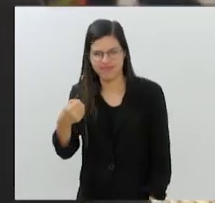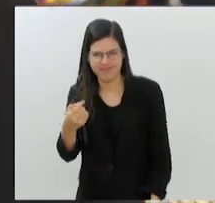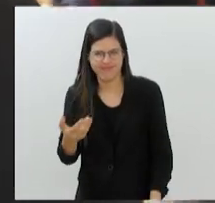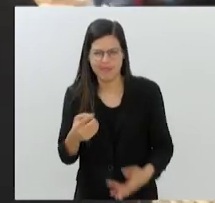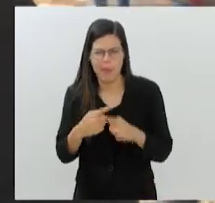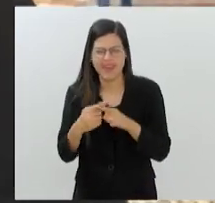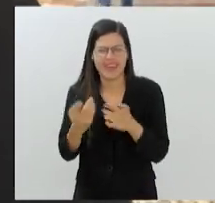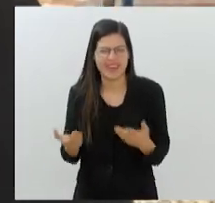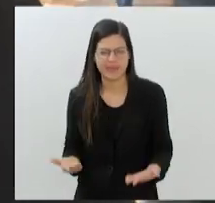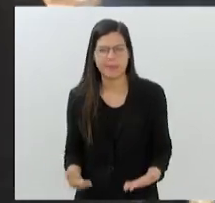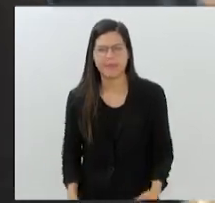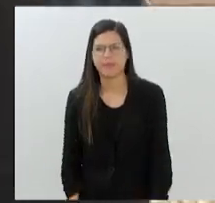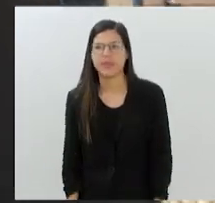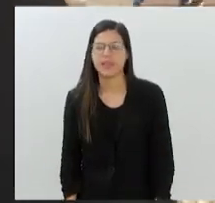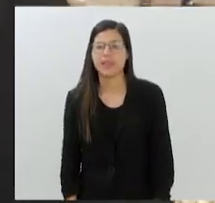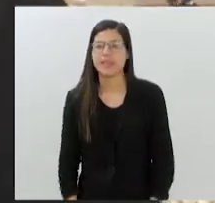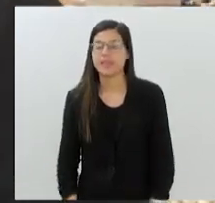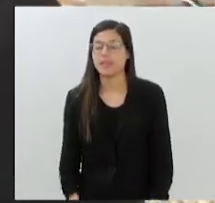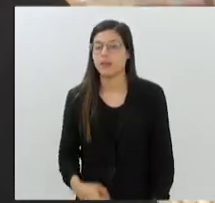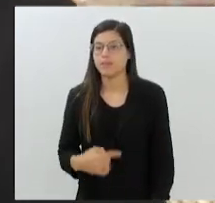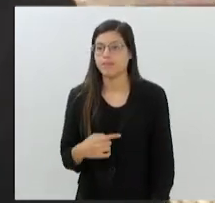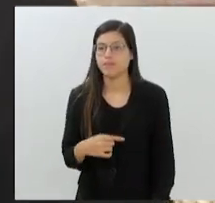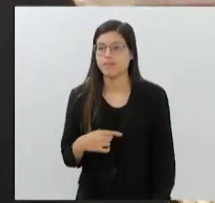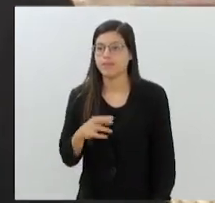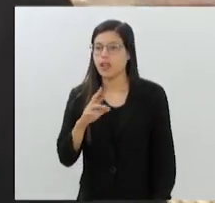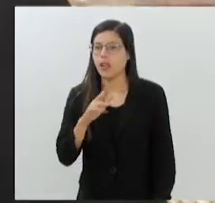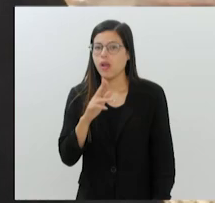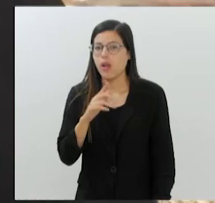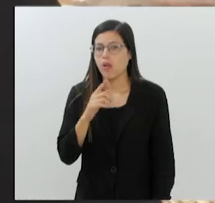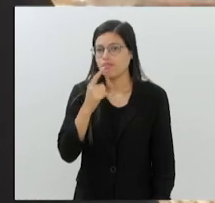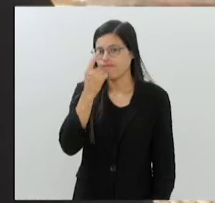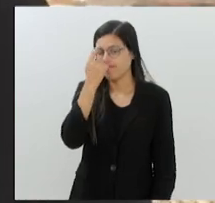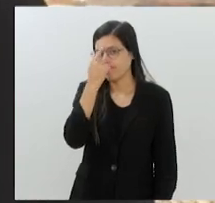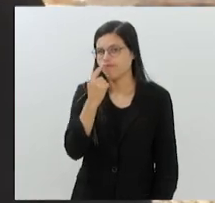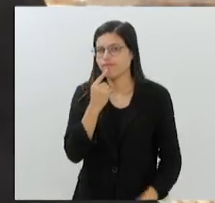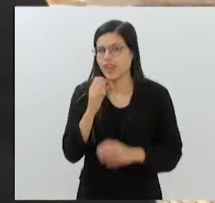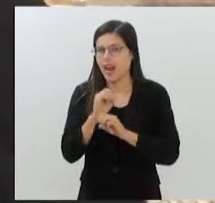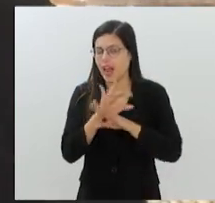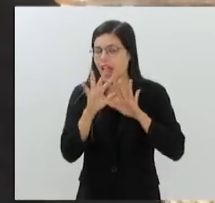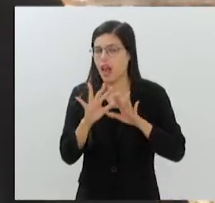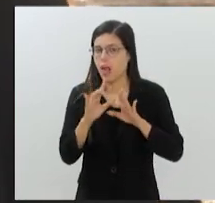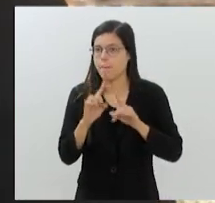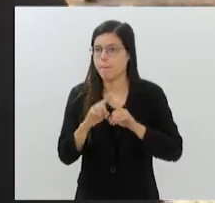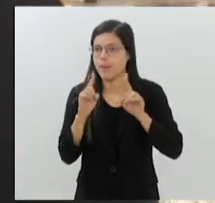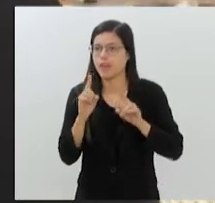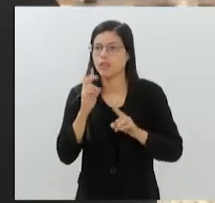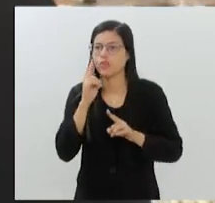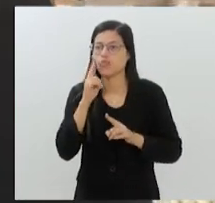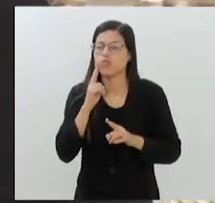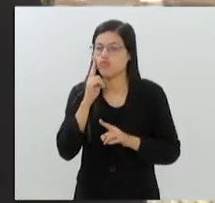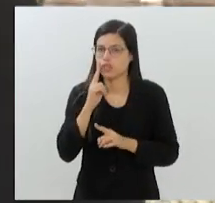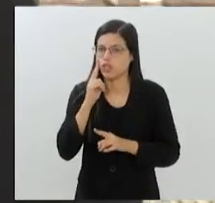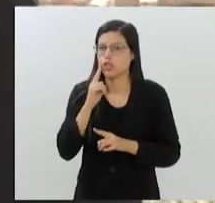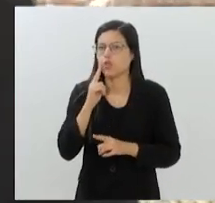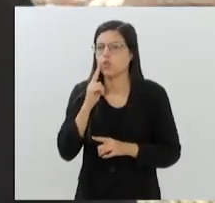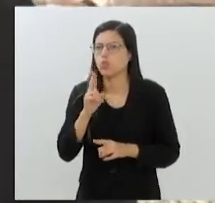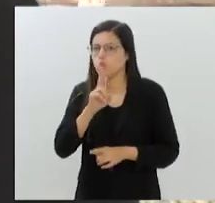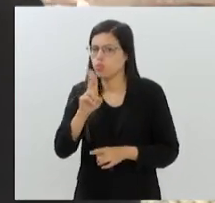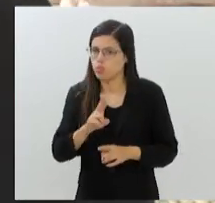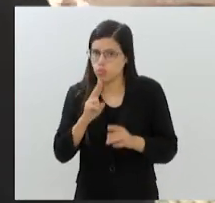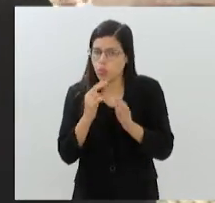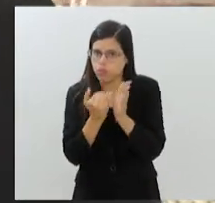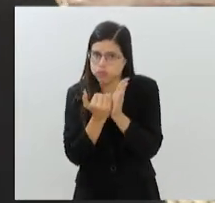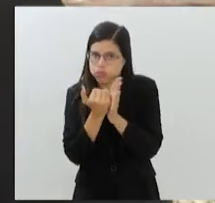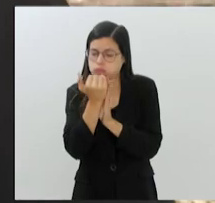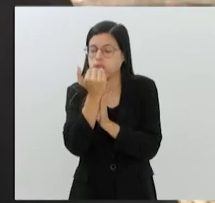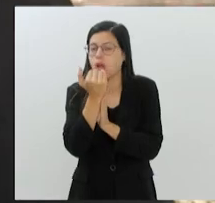pareça, não é uma imagem que a gente tem com tanta facilidade, com tanta clareza, mas o consumo per capita de vinhos no Rio de Janeiro é um dos mais altos